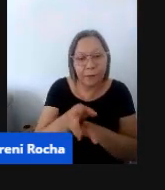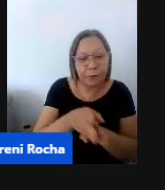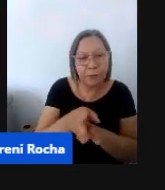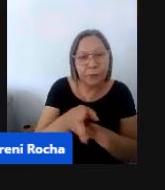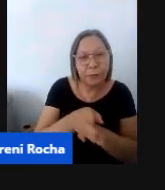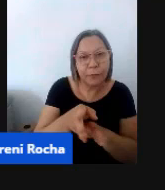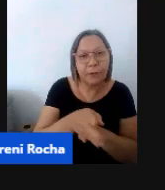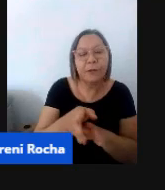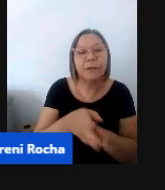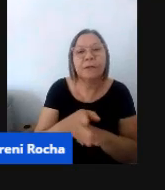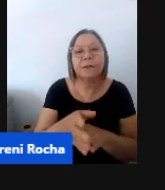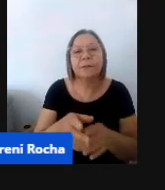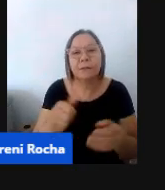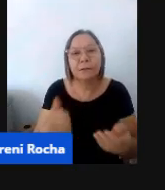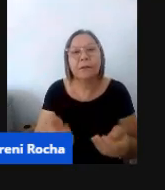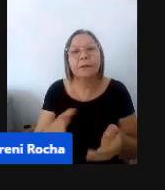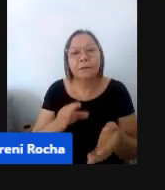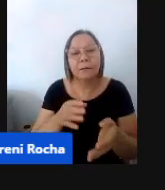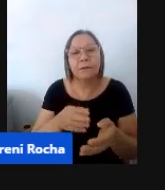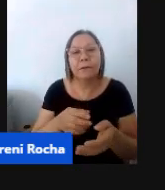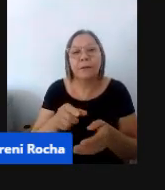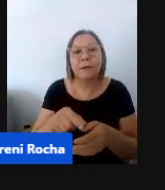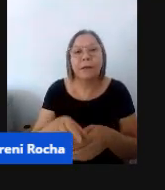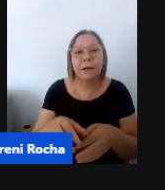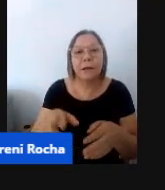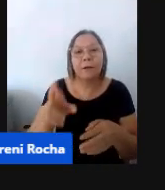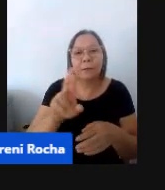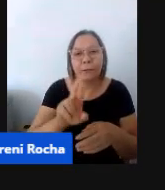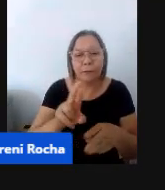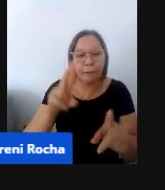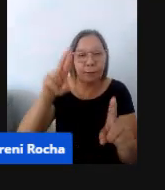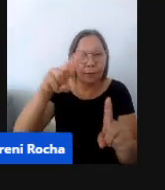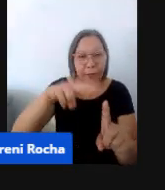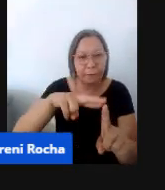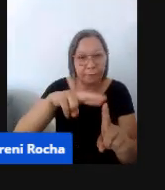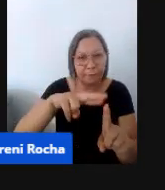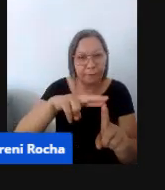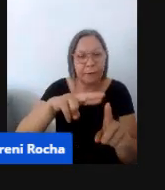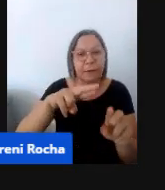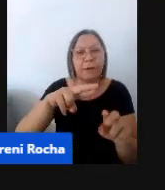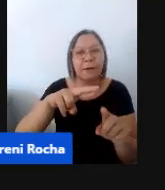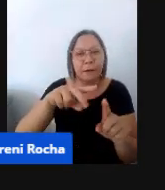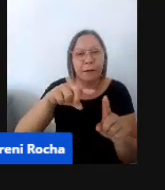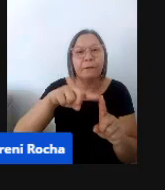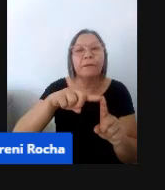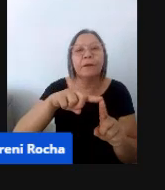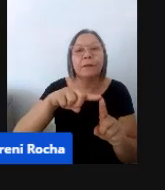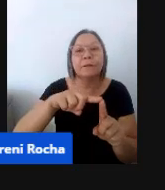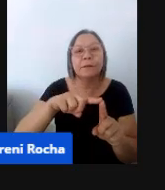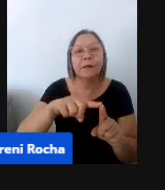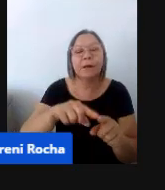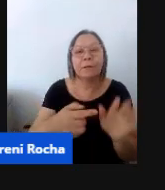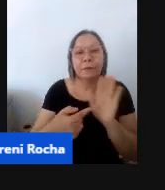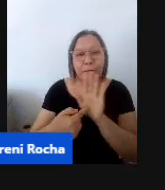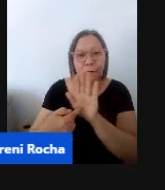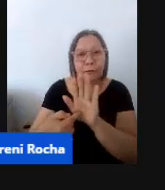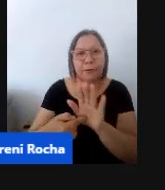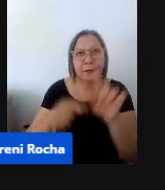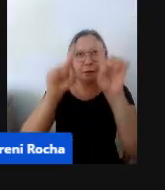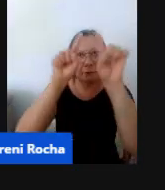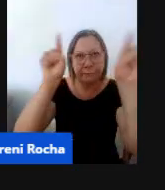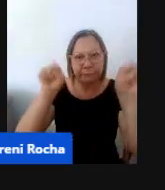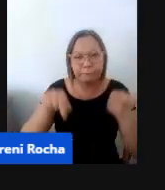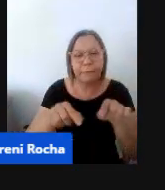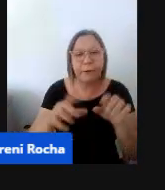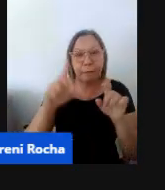Educação Infantil, né? Referencial curricular, a gente tem aí a capinha dele para vocês observarem, e a